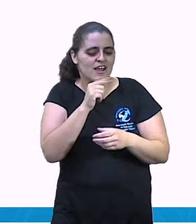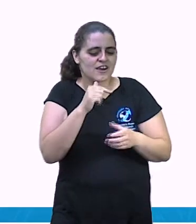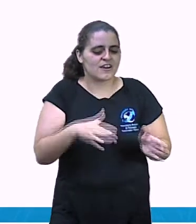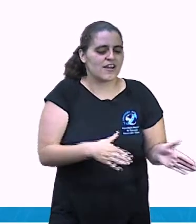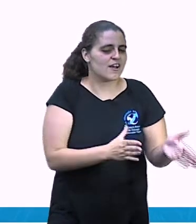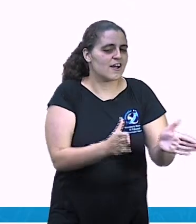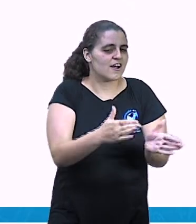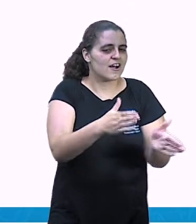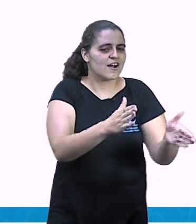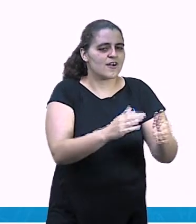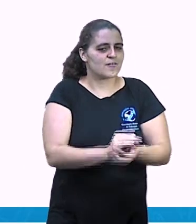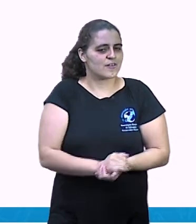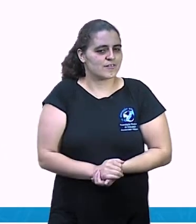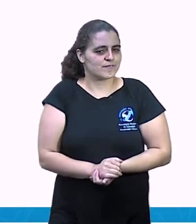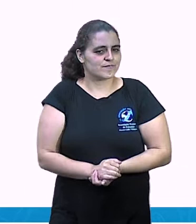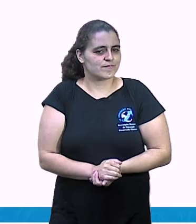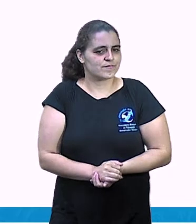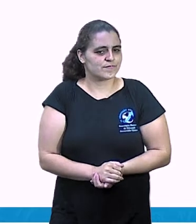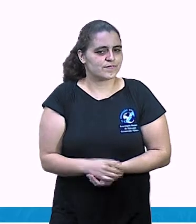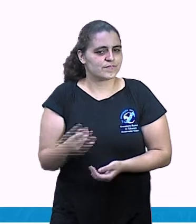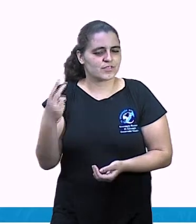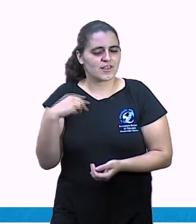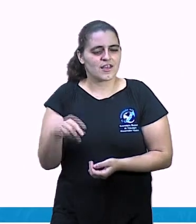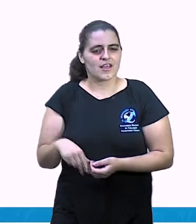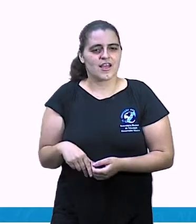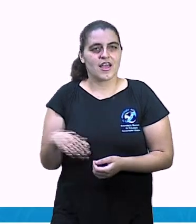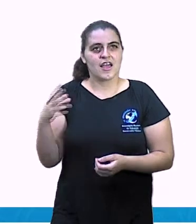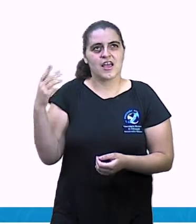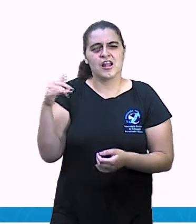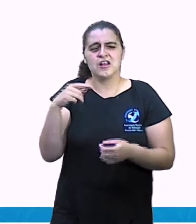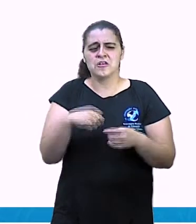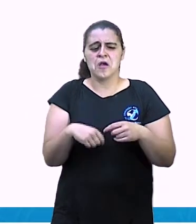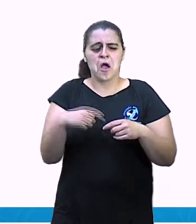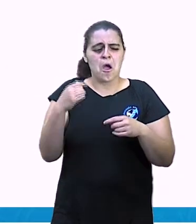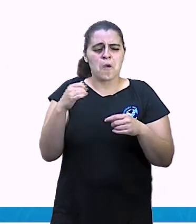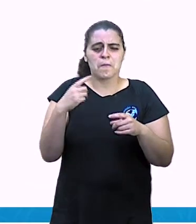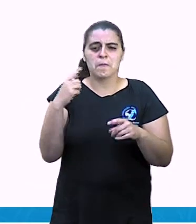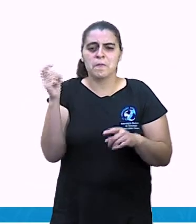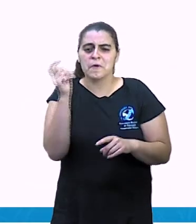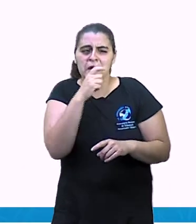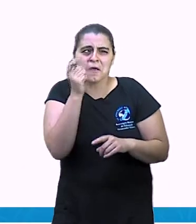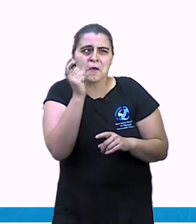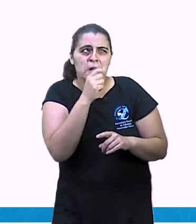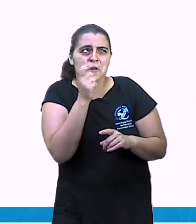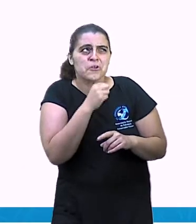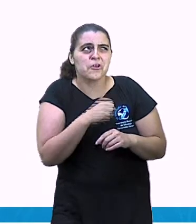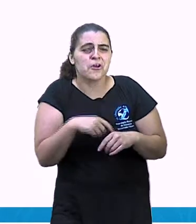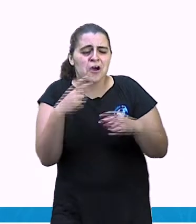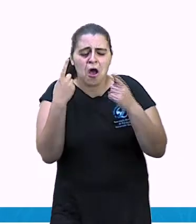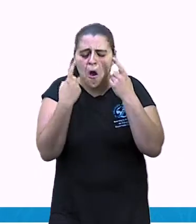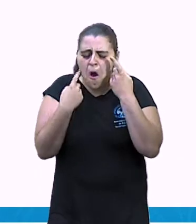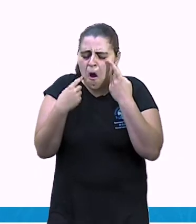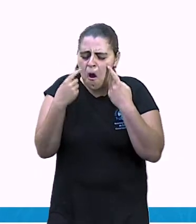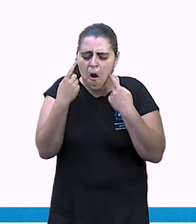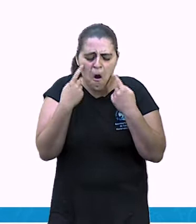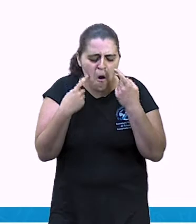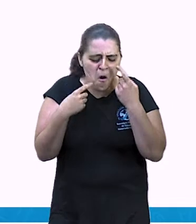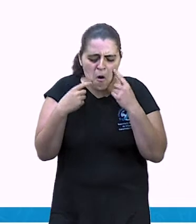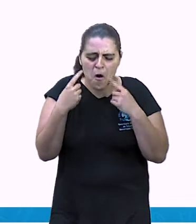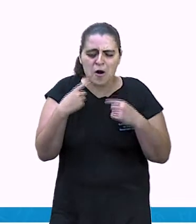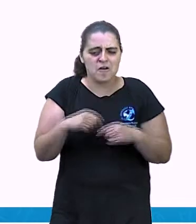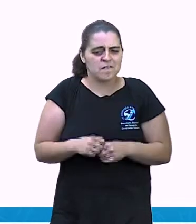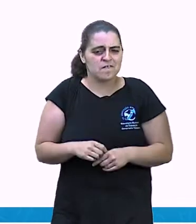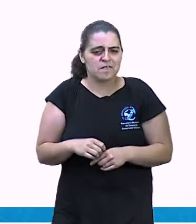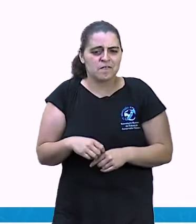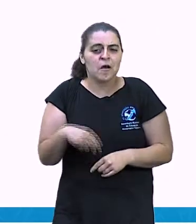lagoa, né? Então, ele fingiu, ele chororou, impediu para não jogar na água, para que os